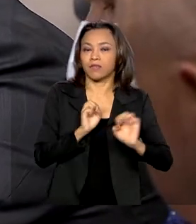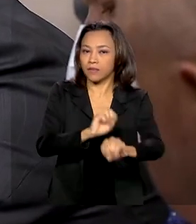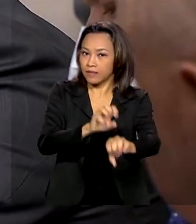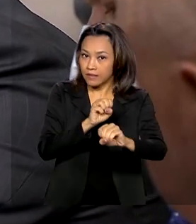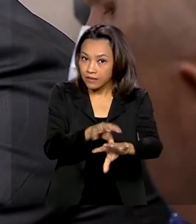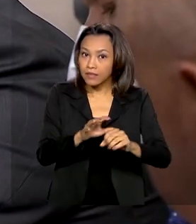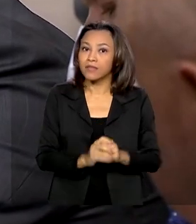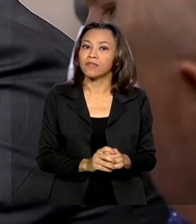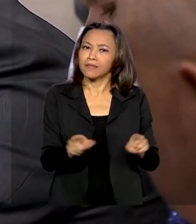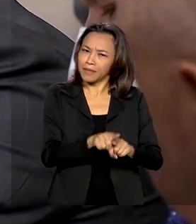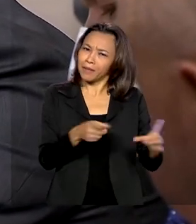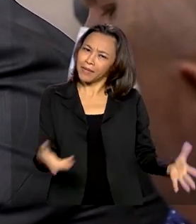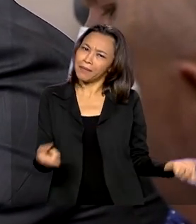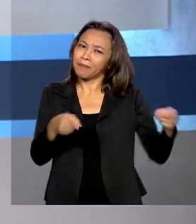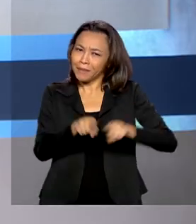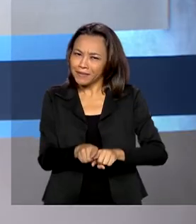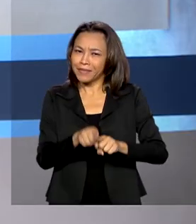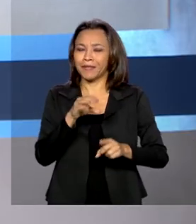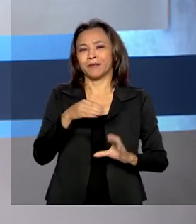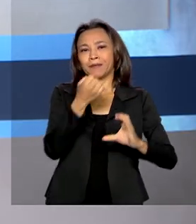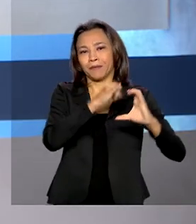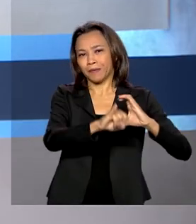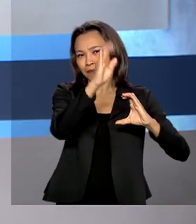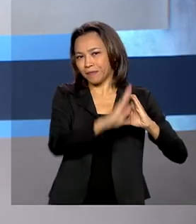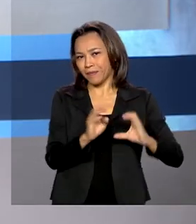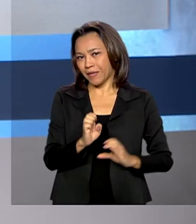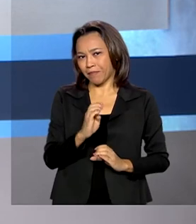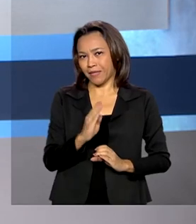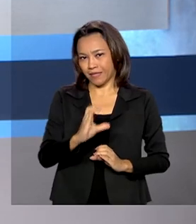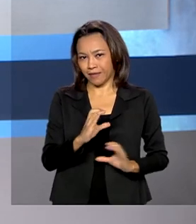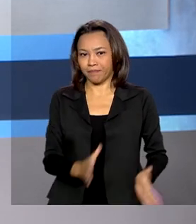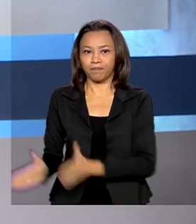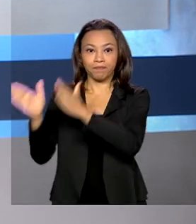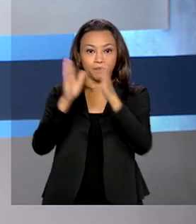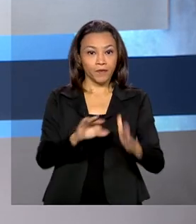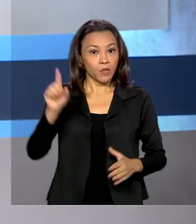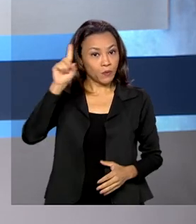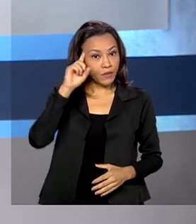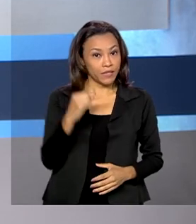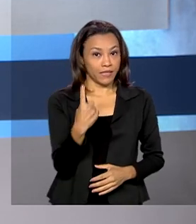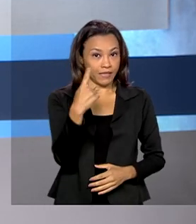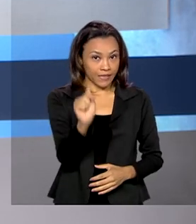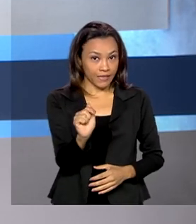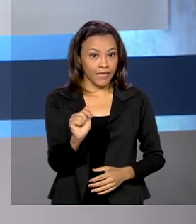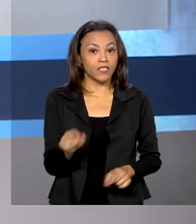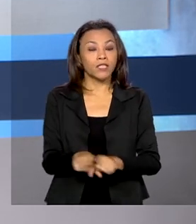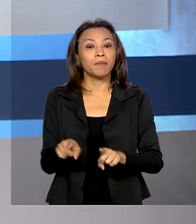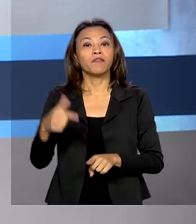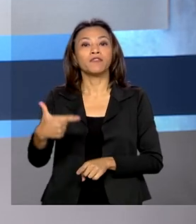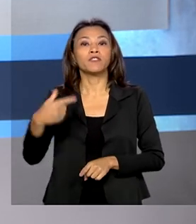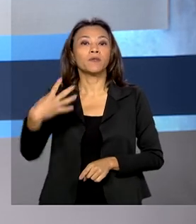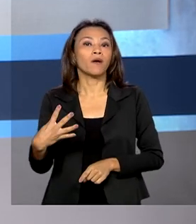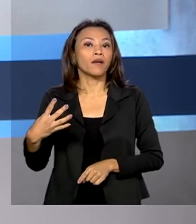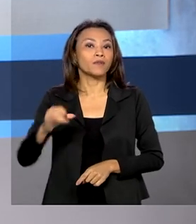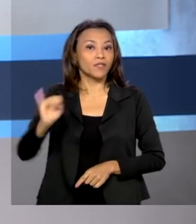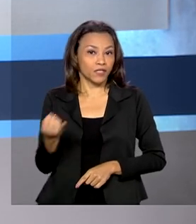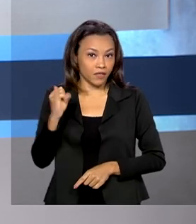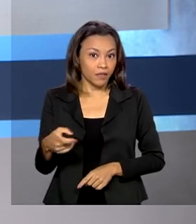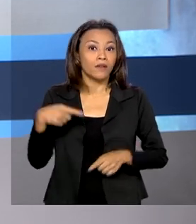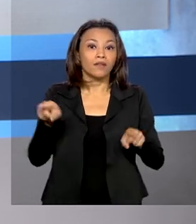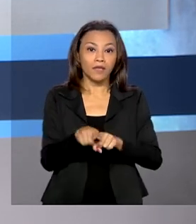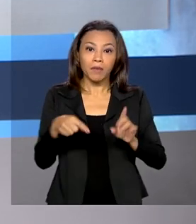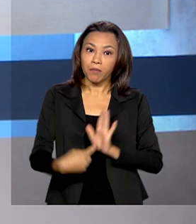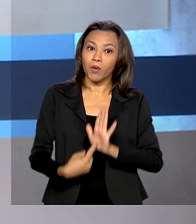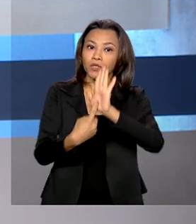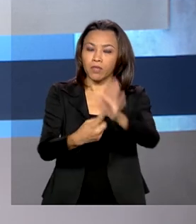em conjunto com a EBC. Nos dias 17 e 24 de janeiro, a TV Brasil também transmite a